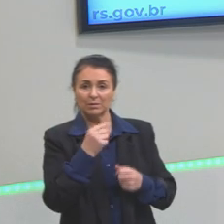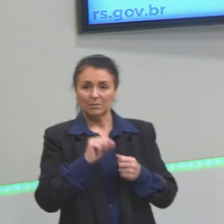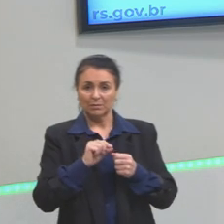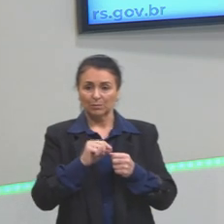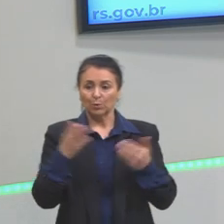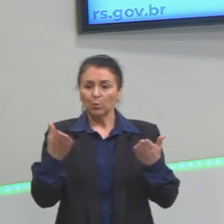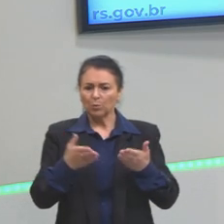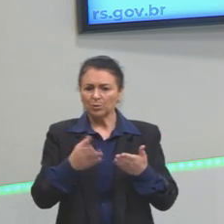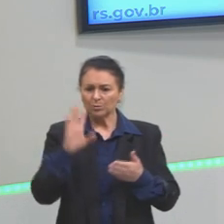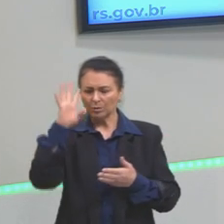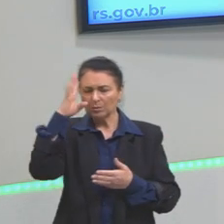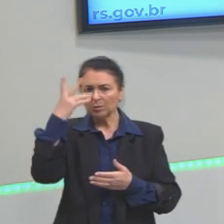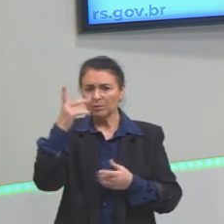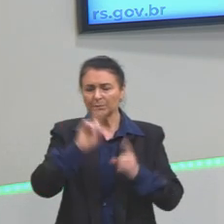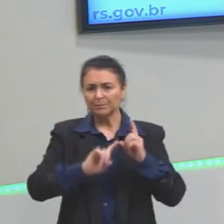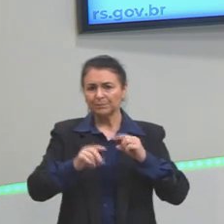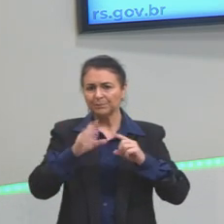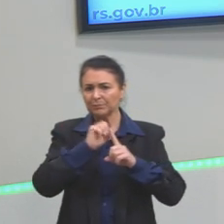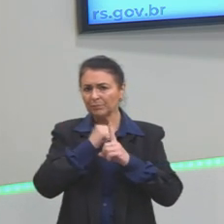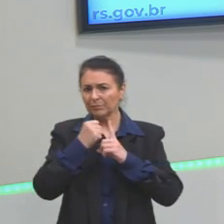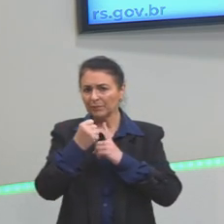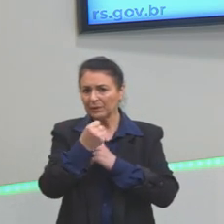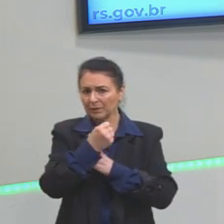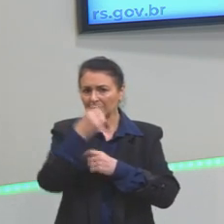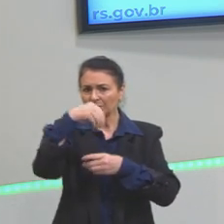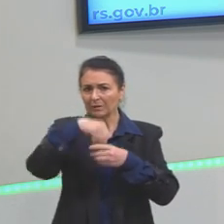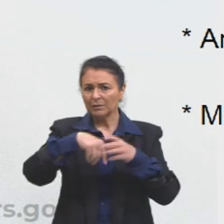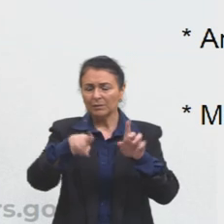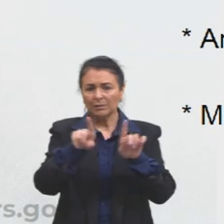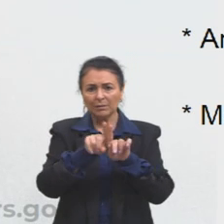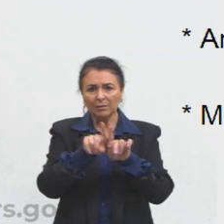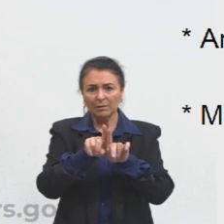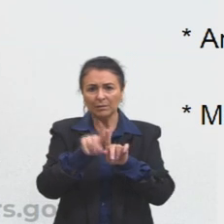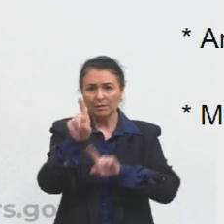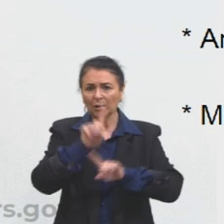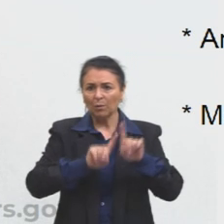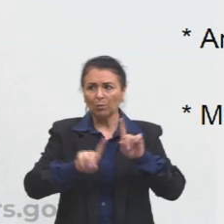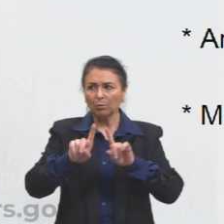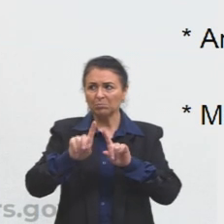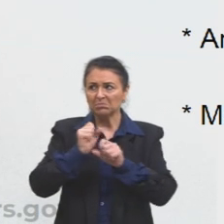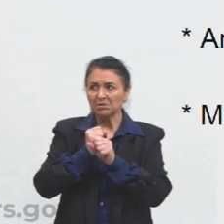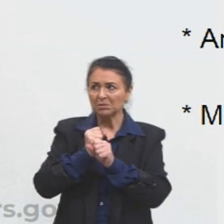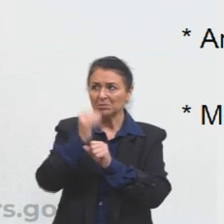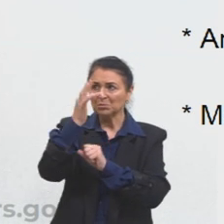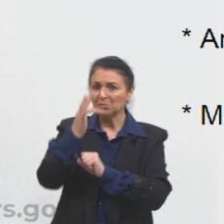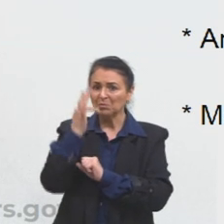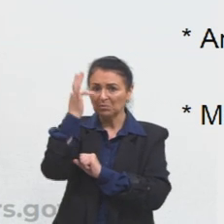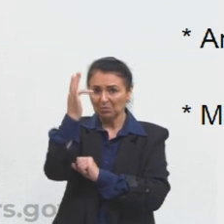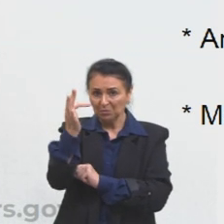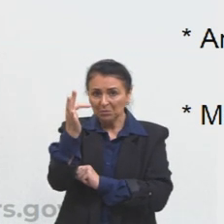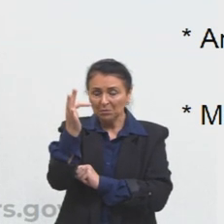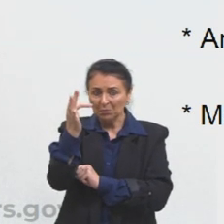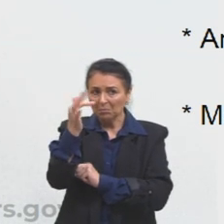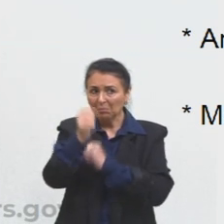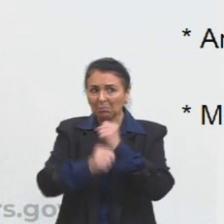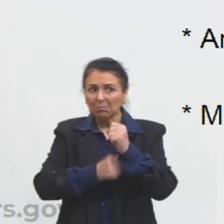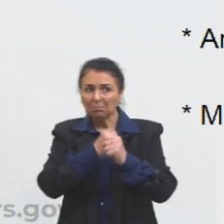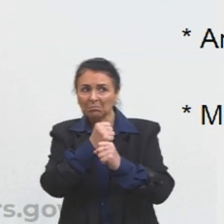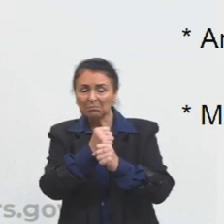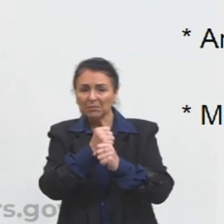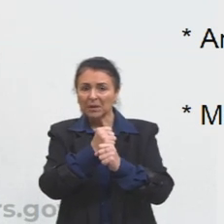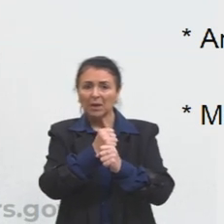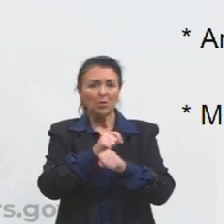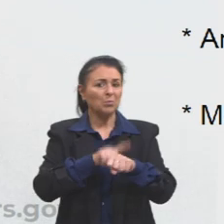hoje em termos de sociedade, daqui a alguns anos, vão ser, sei lá, questionadas, né? Porque é um outro momento